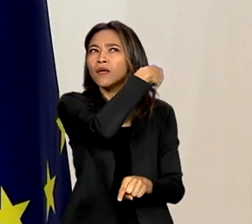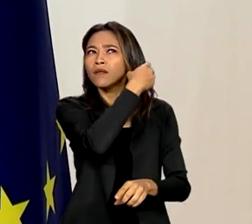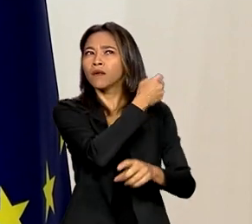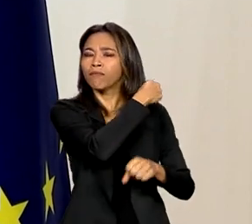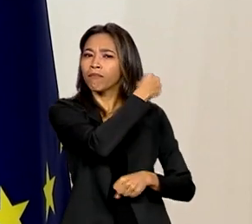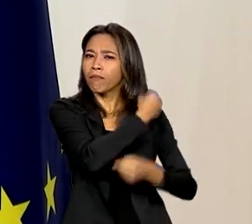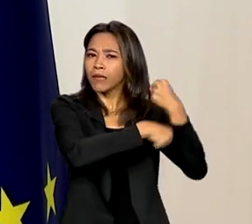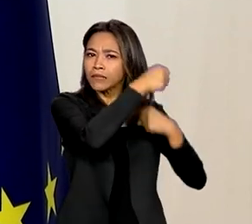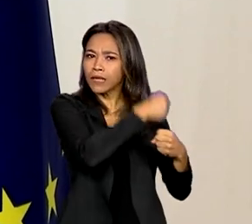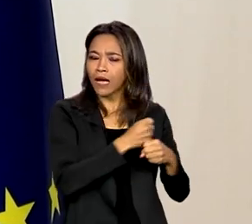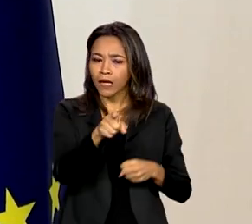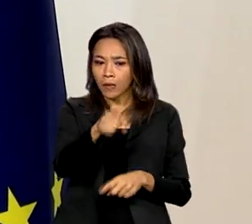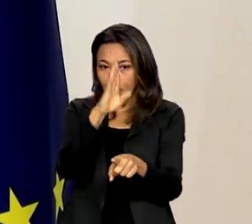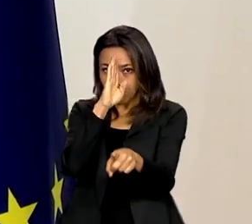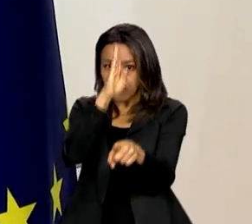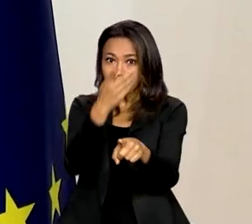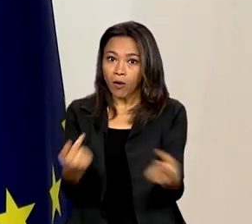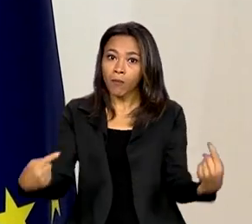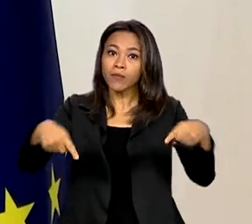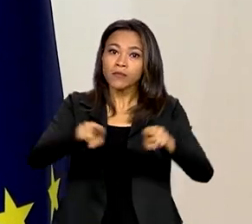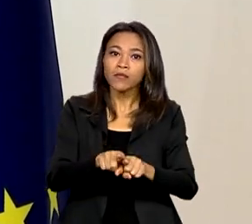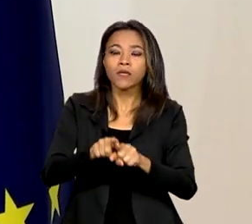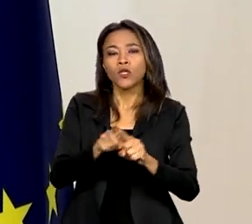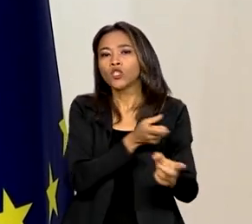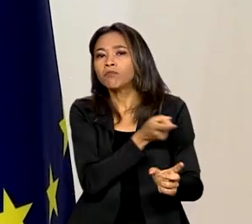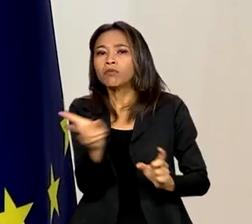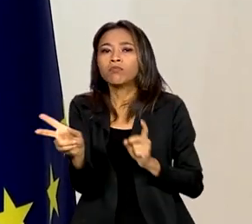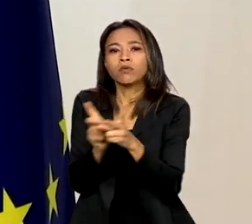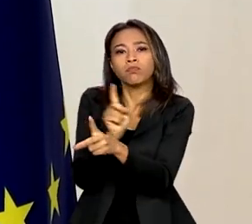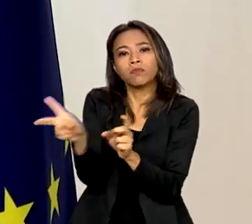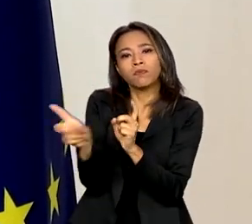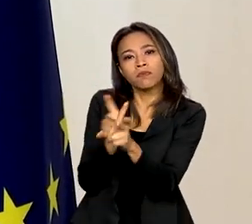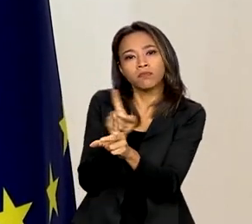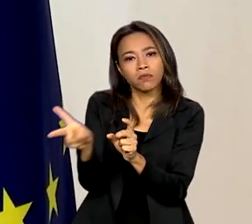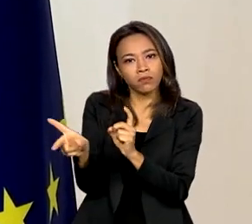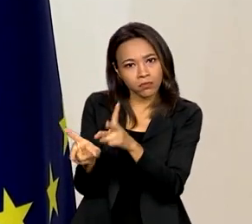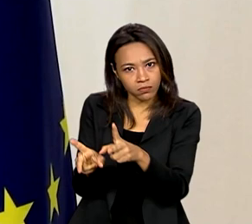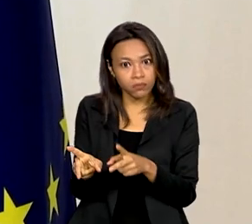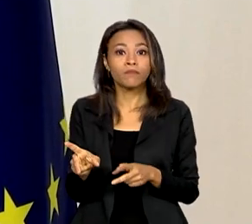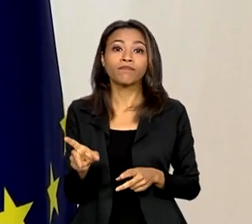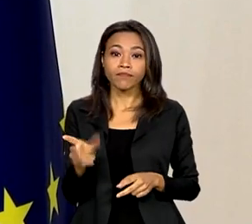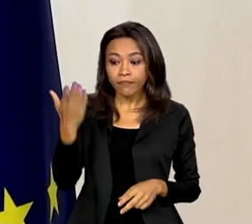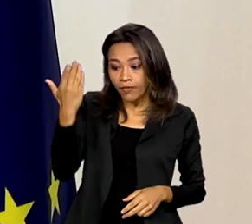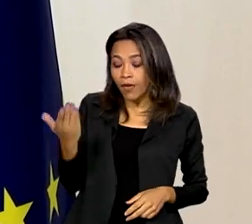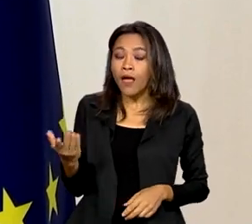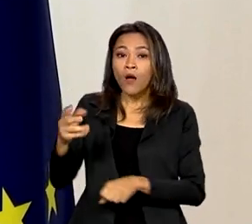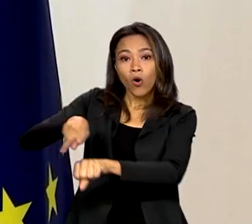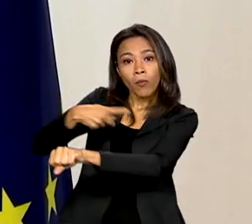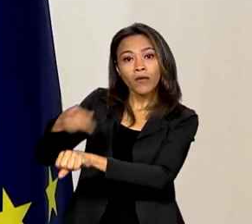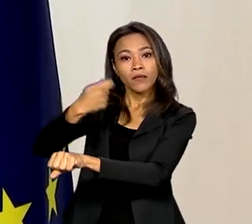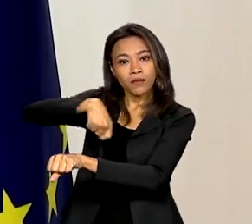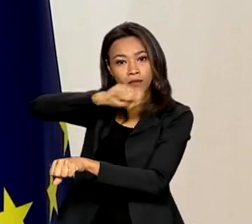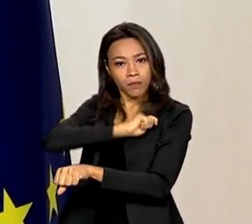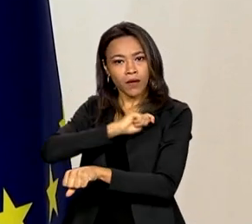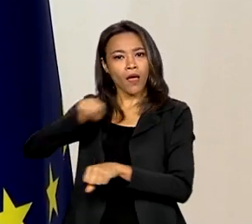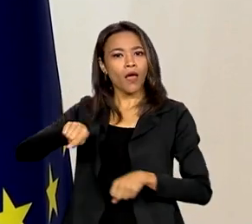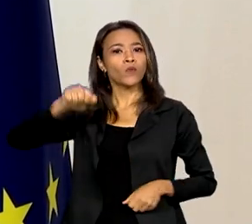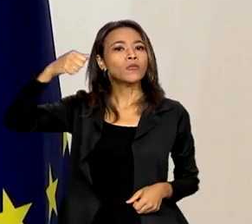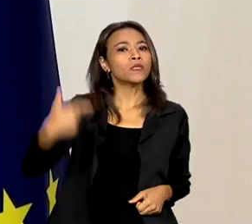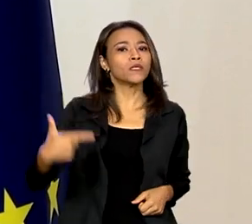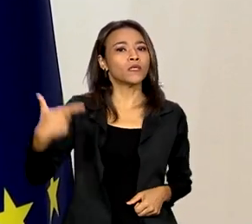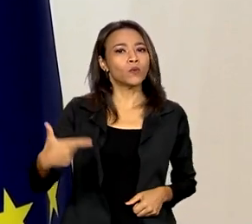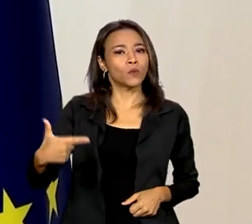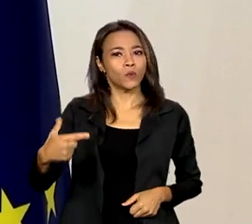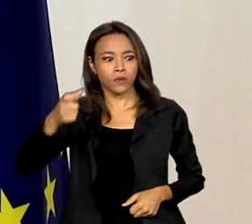o nosso principal parceiro comercial. A Espanha é o segundo investidor